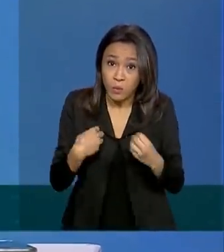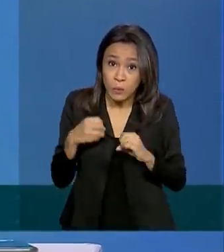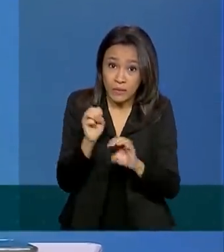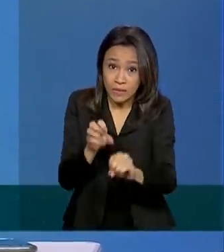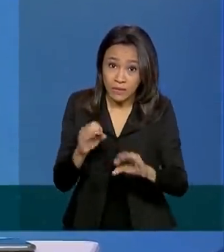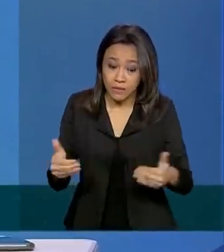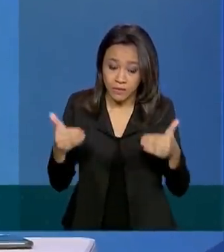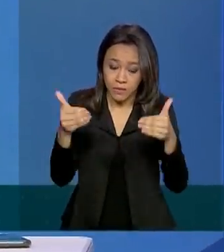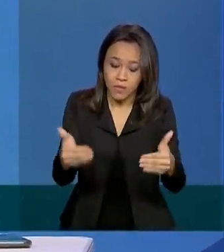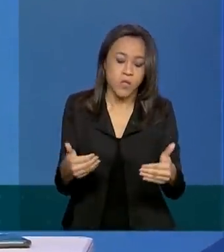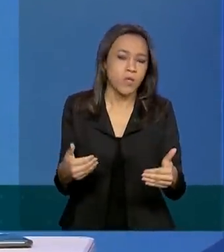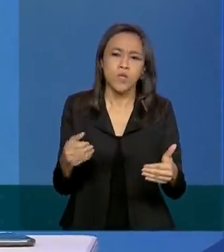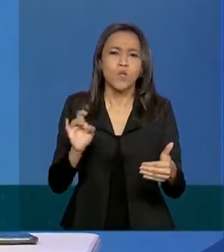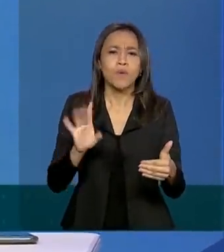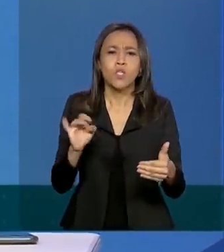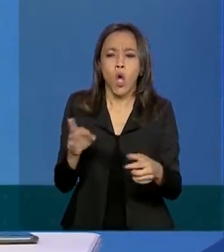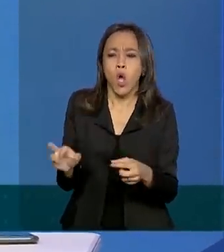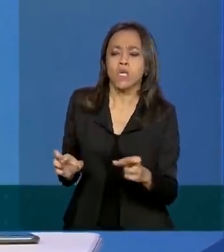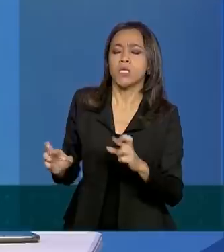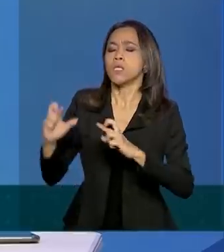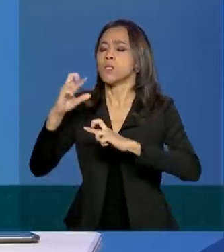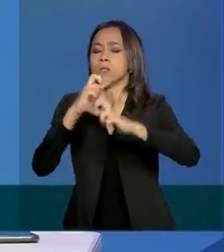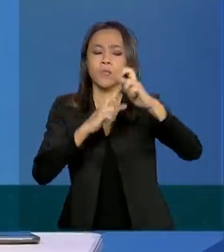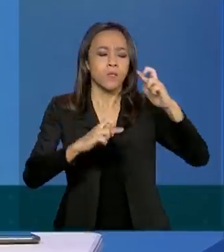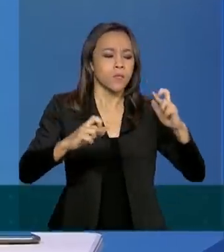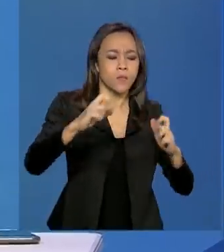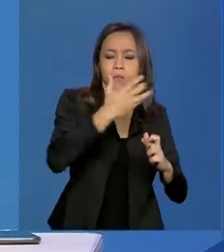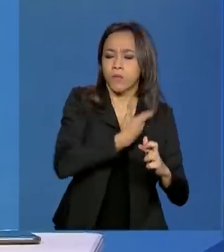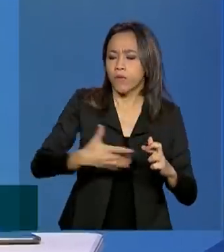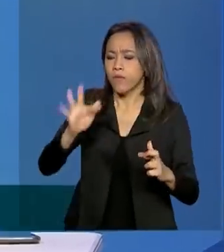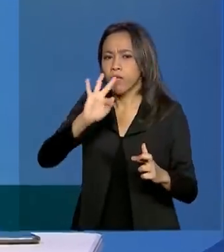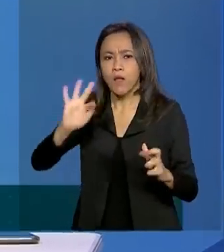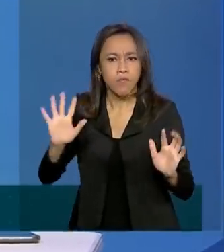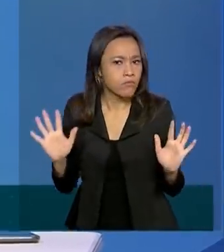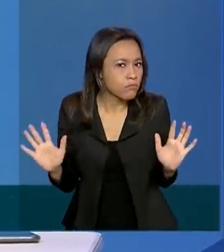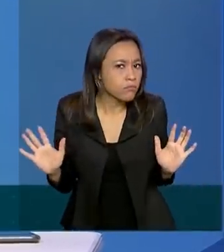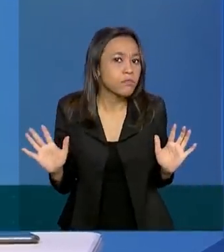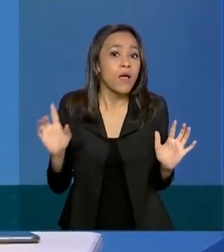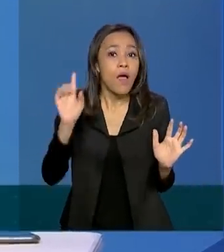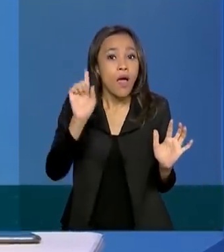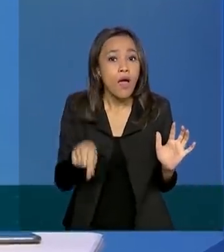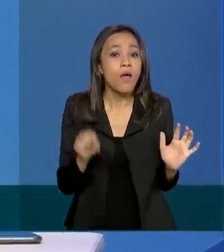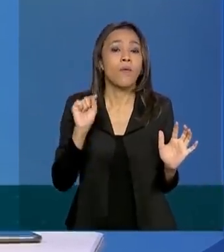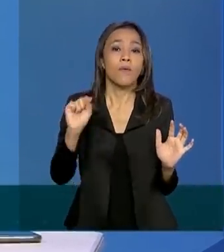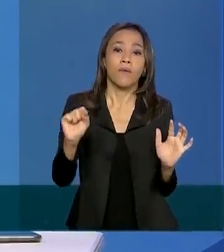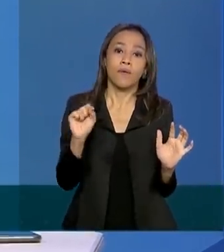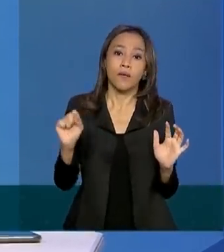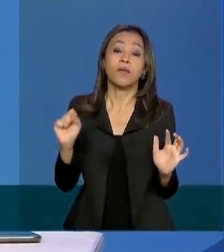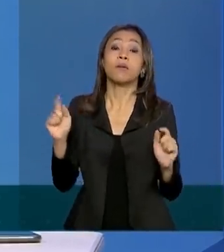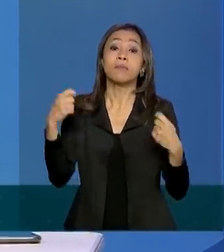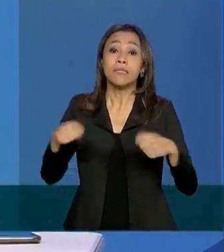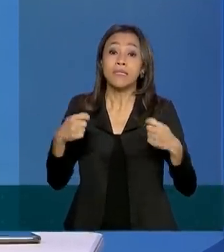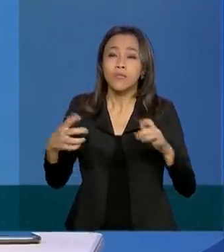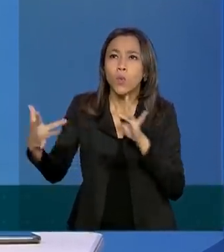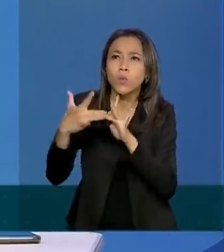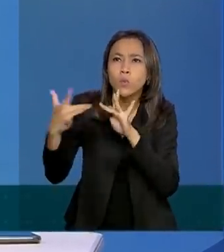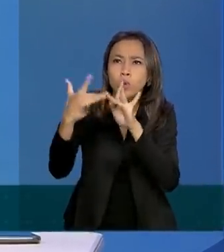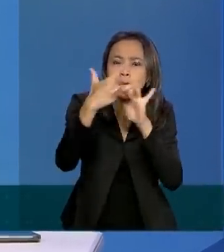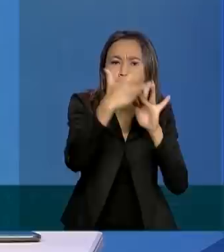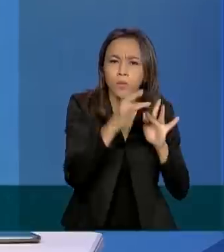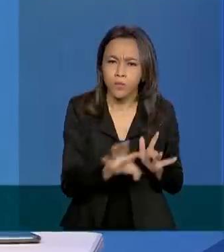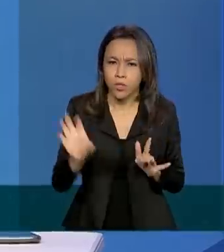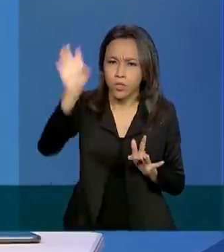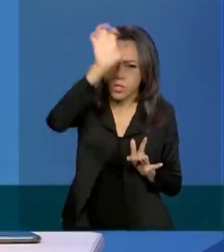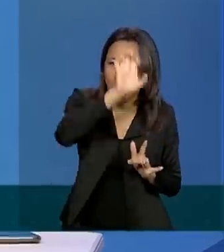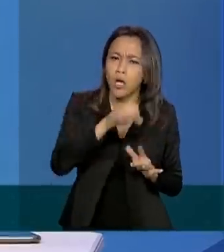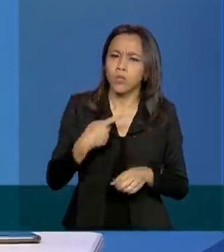fiscal e também não é um esforço simplesmente da União. Na verdade, é um aprofundamento nas relações com os estados e municípios, com o